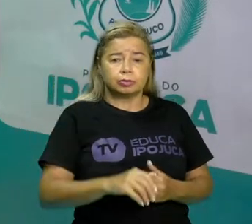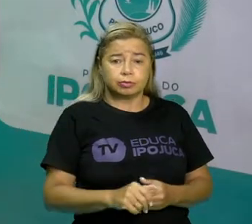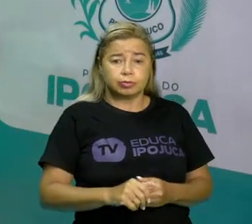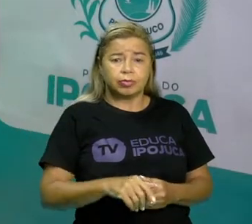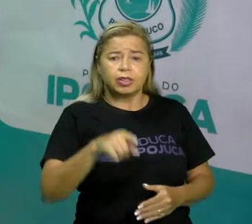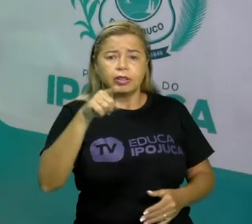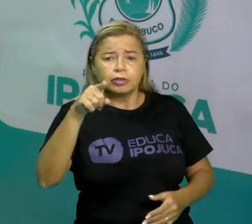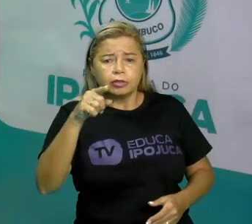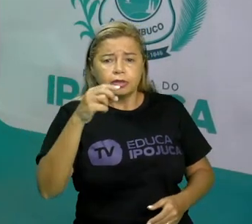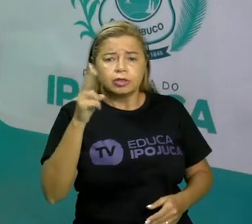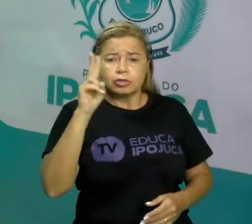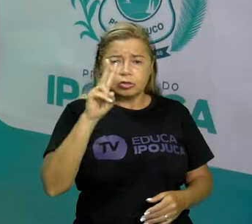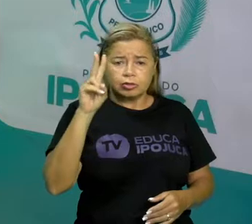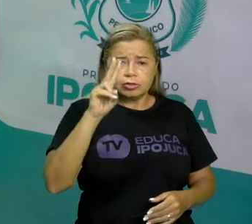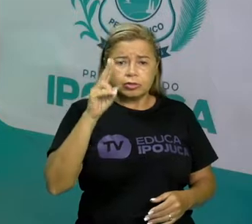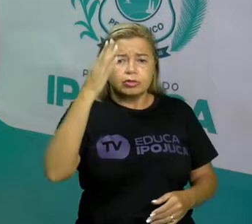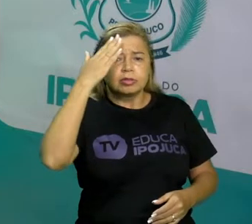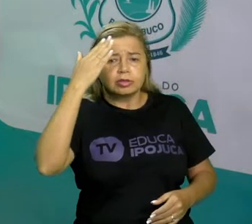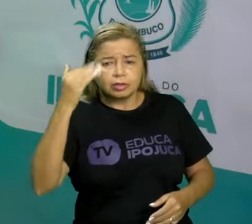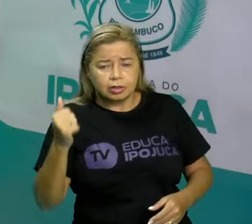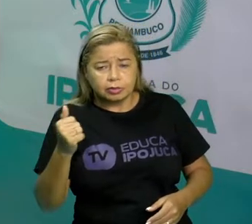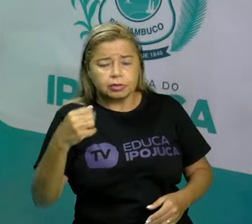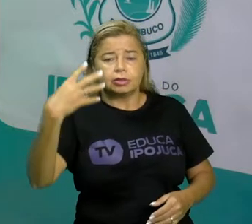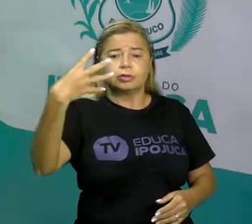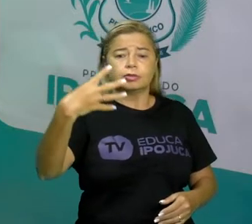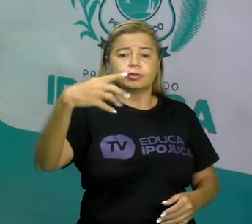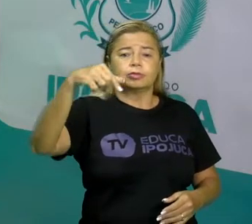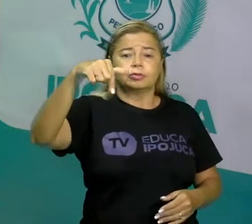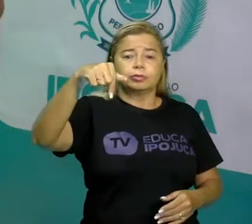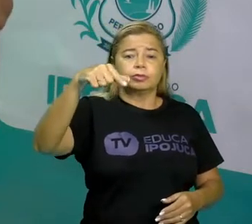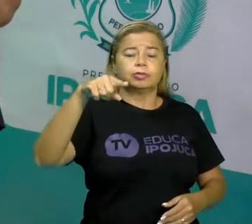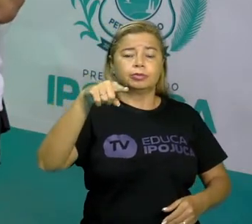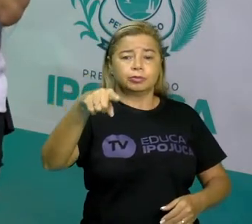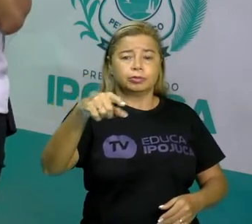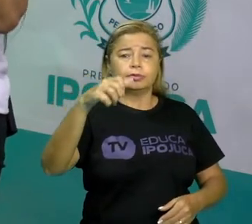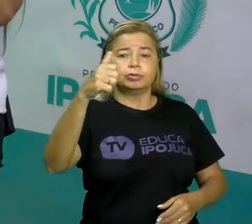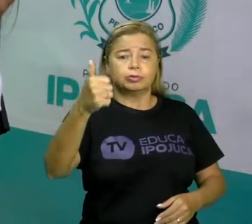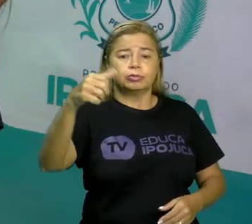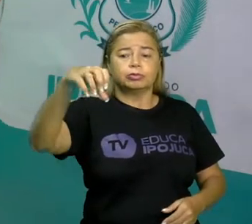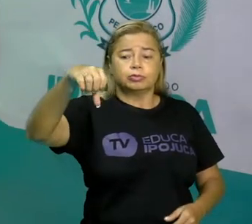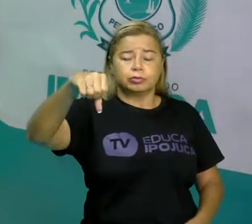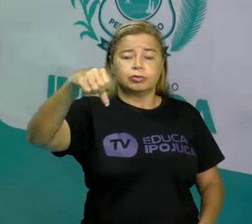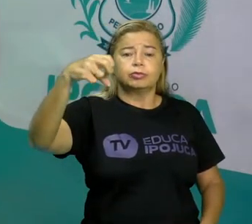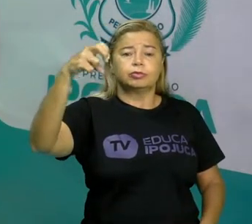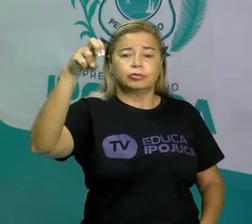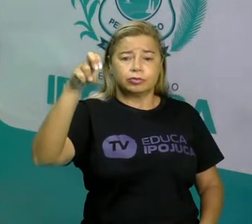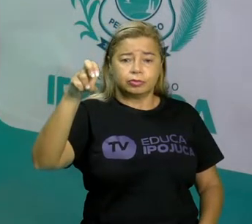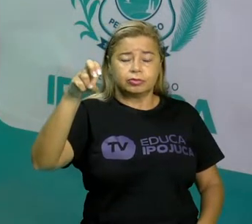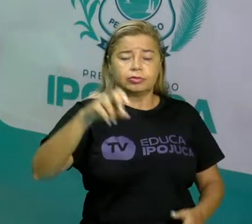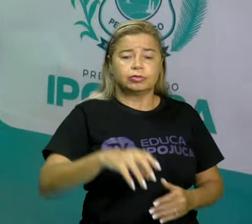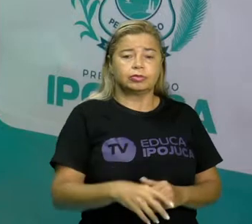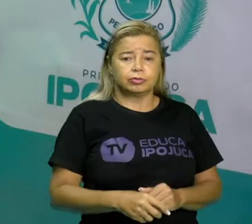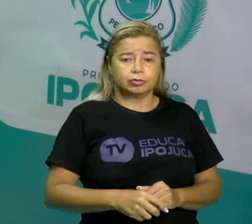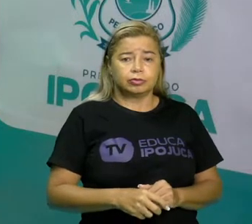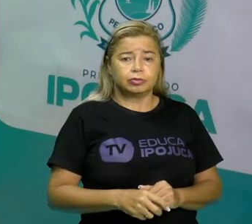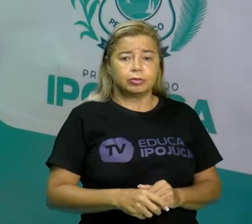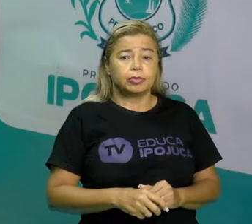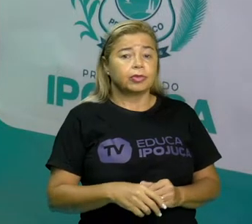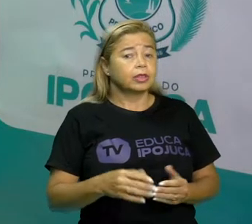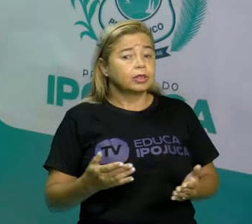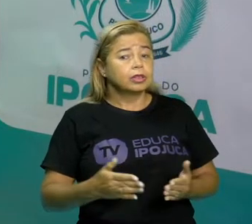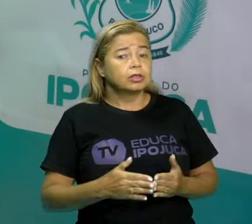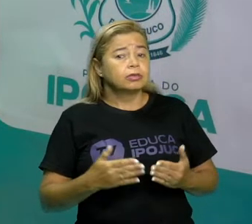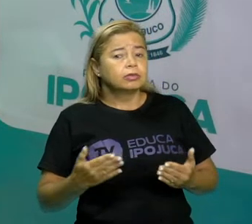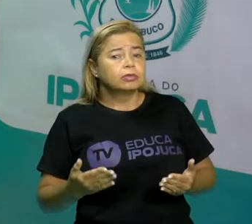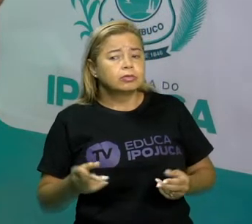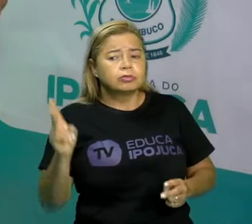e sete mil, cento noventa e cinco. Então, para a gente ver quarenta e sete mil, cento e